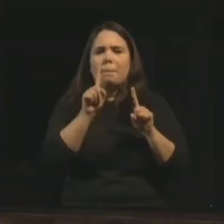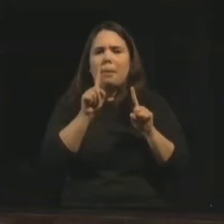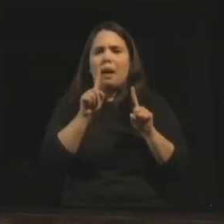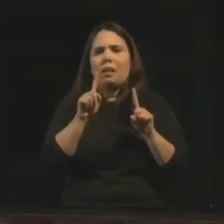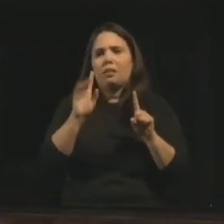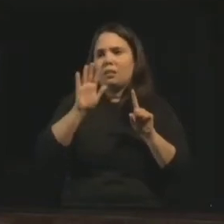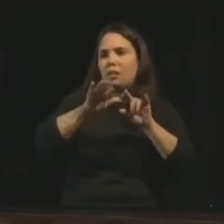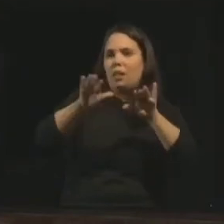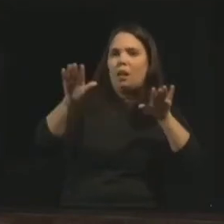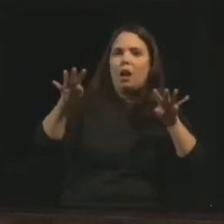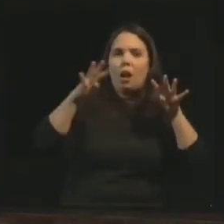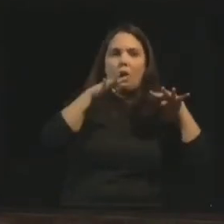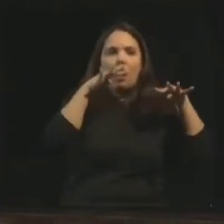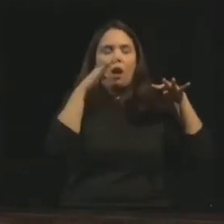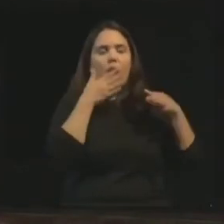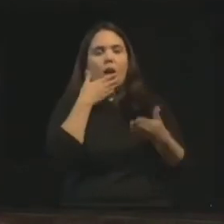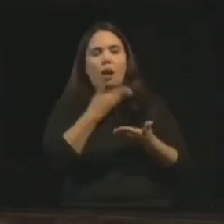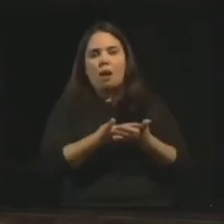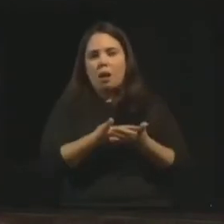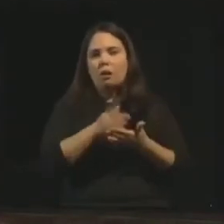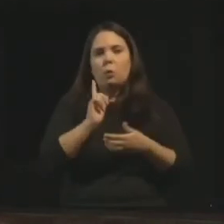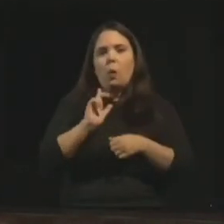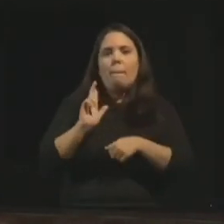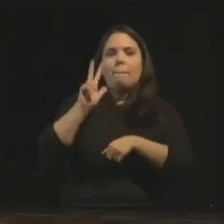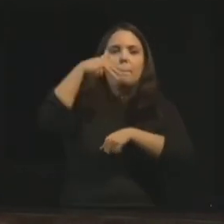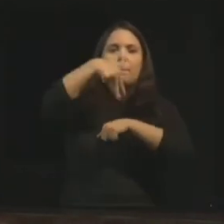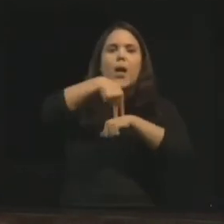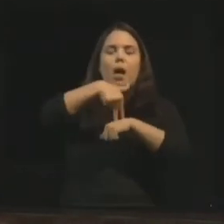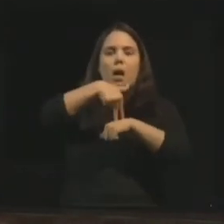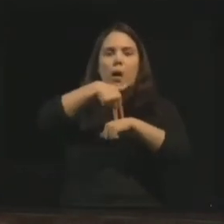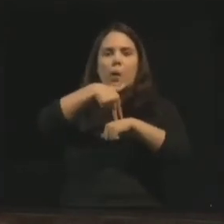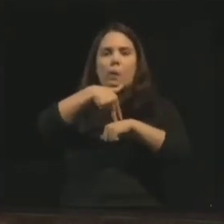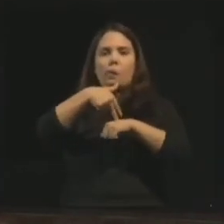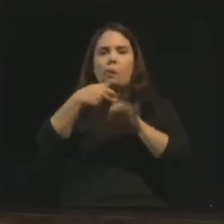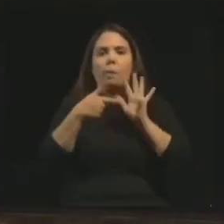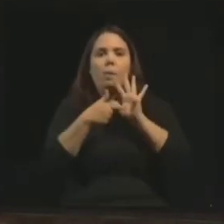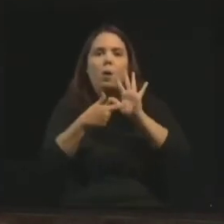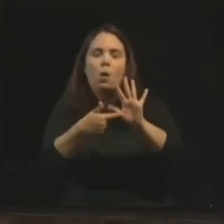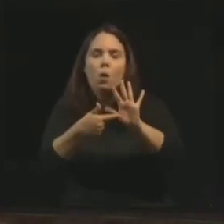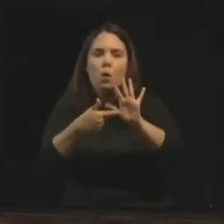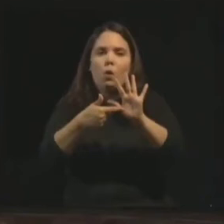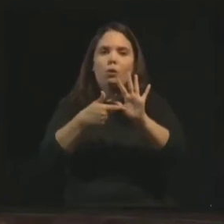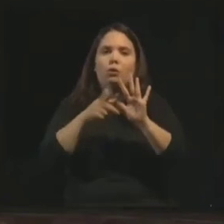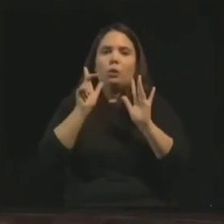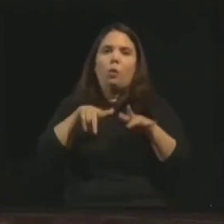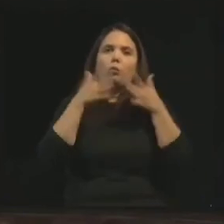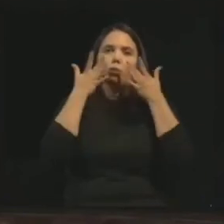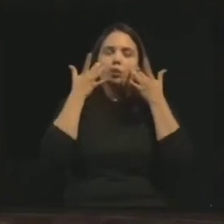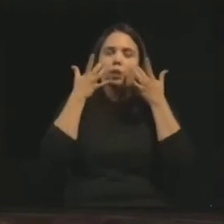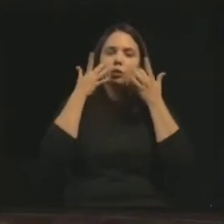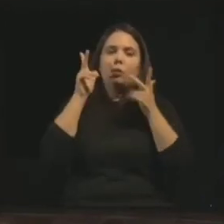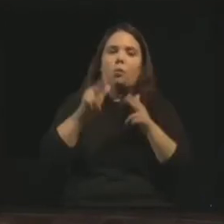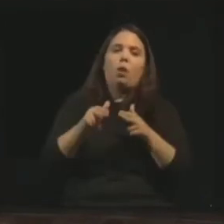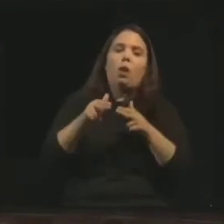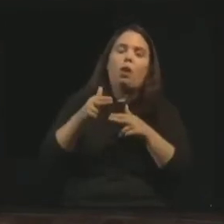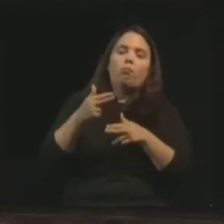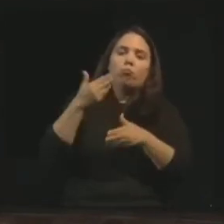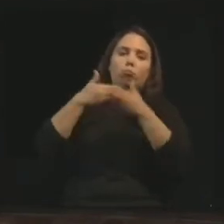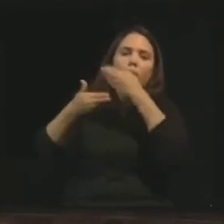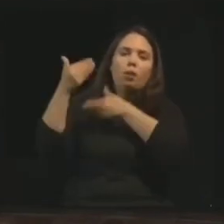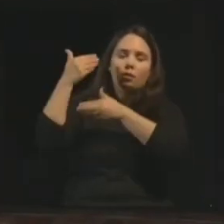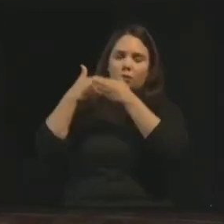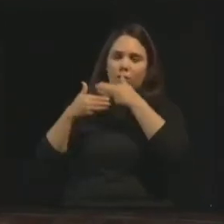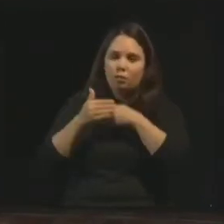A mediunidade não se presta para os palcos, para as exibições, como aconteceu no passado. E